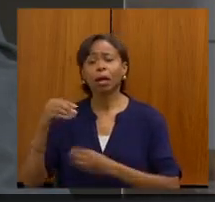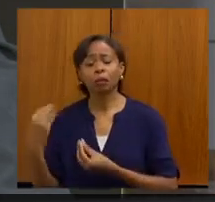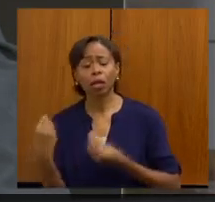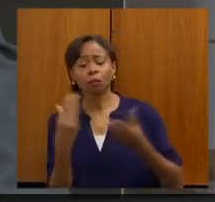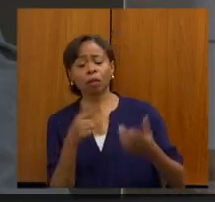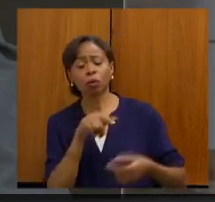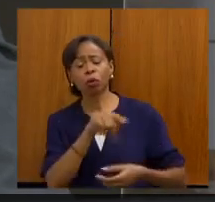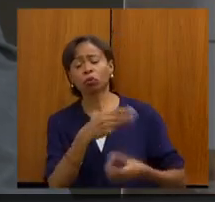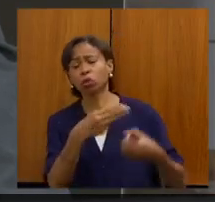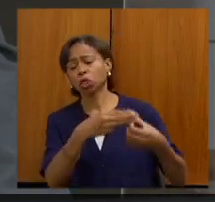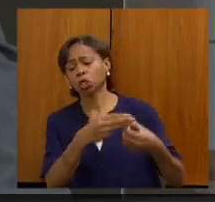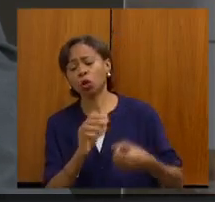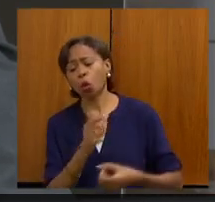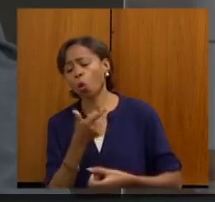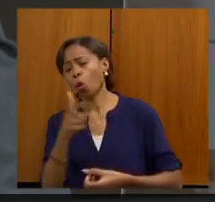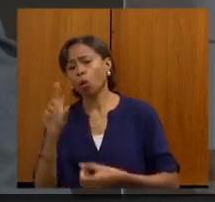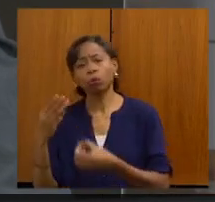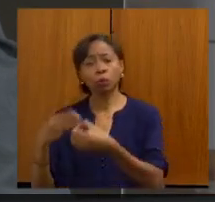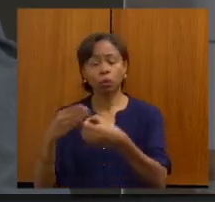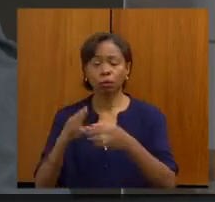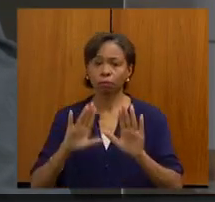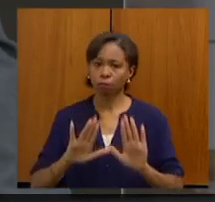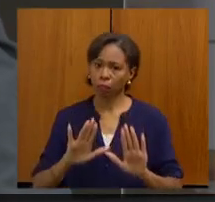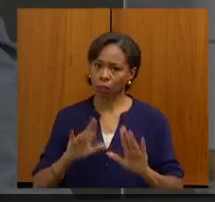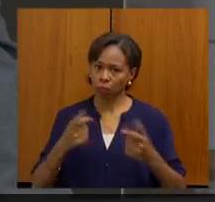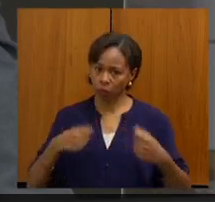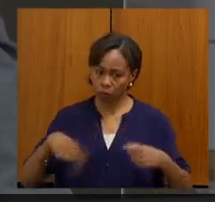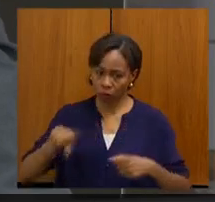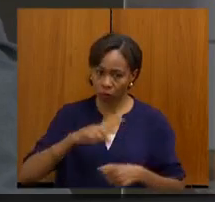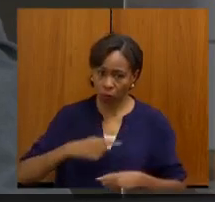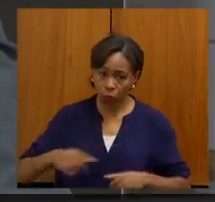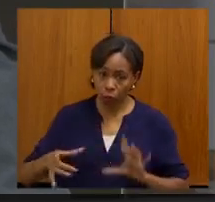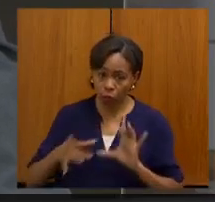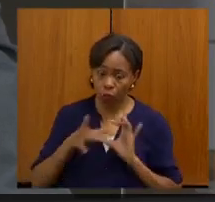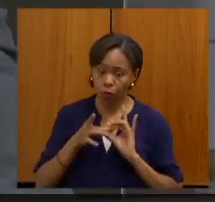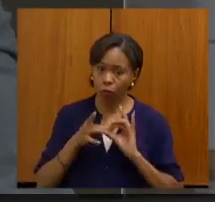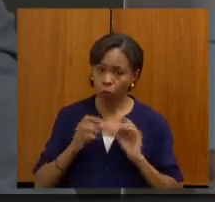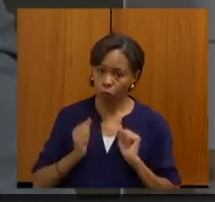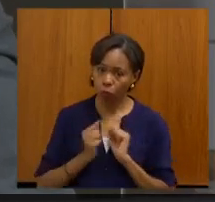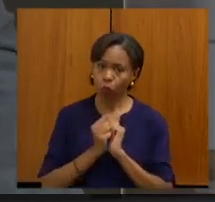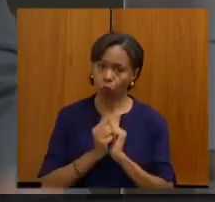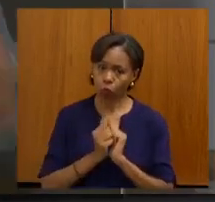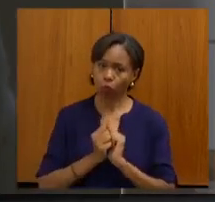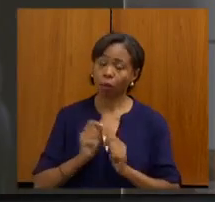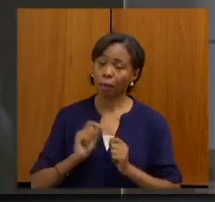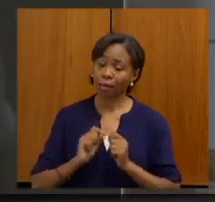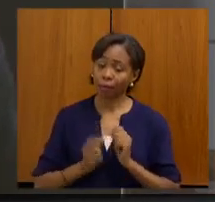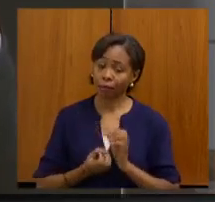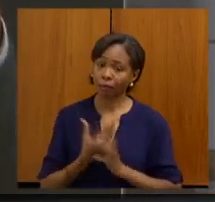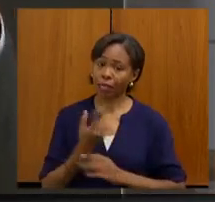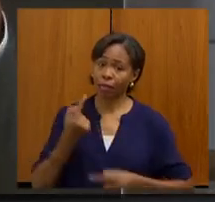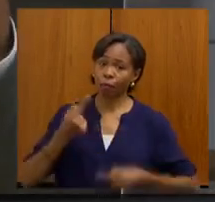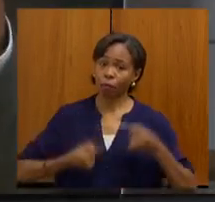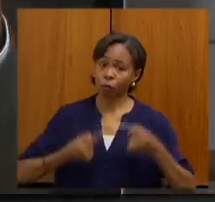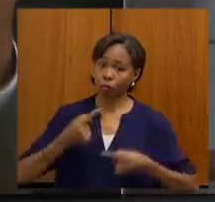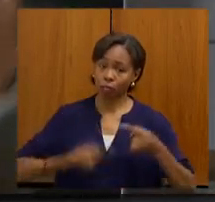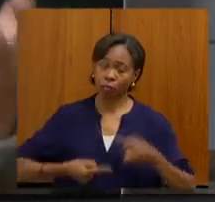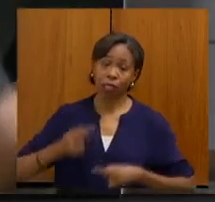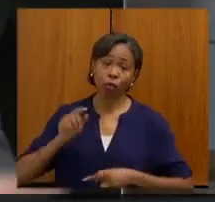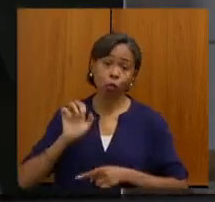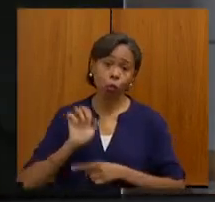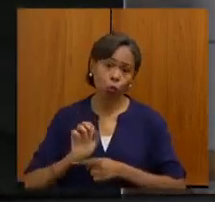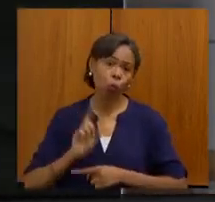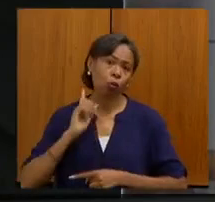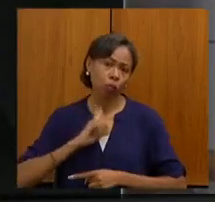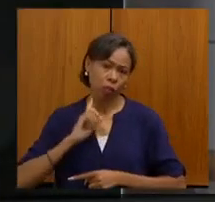município Y. É claro que, para isso, nós temos que estar junto para fazer essa política estadual, mas focado nesse